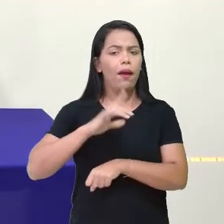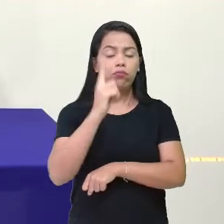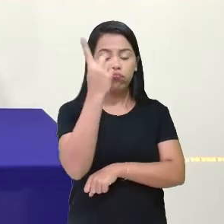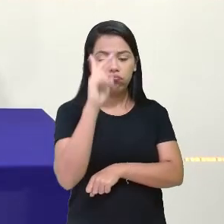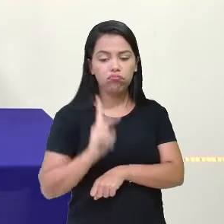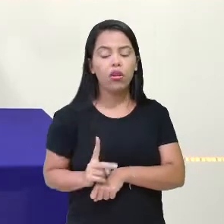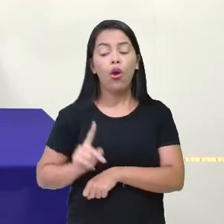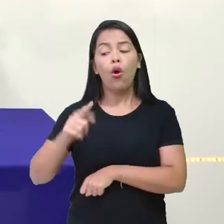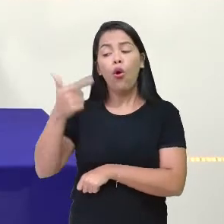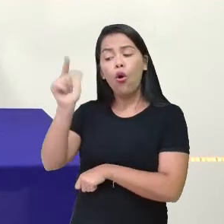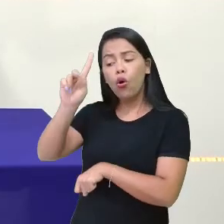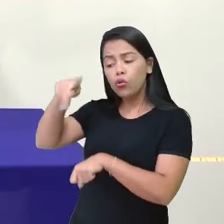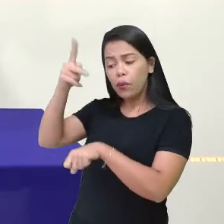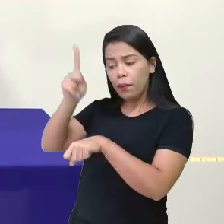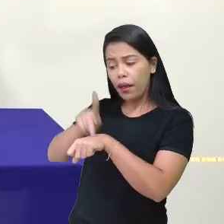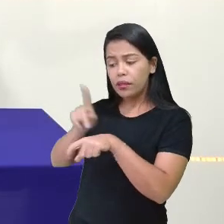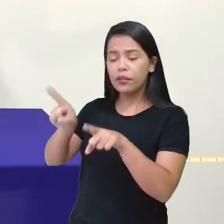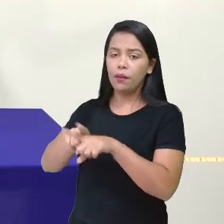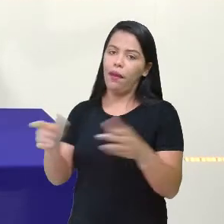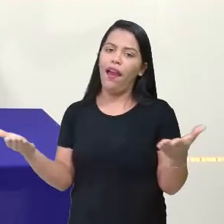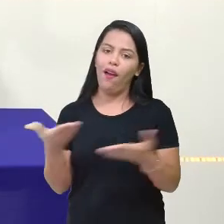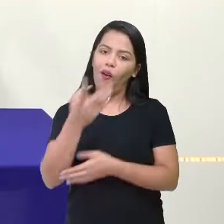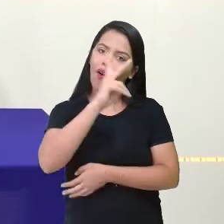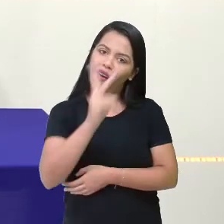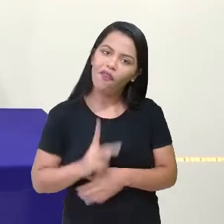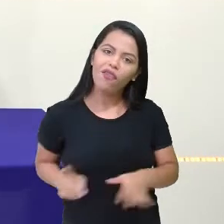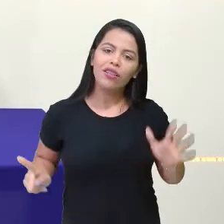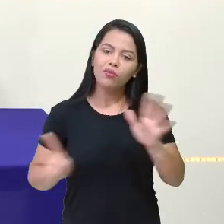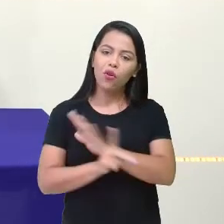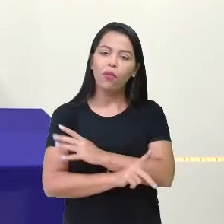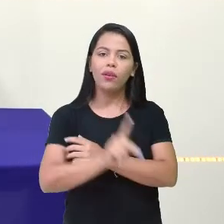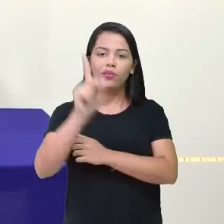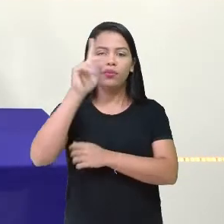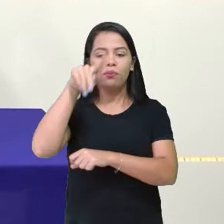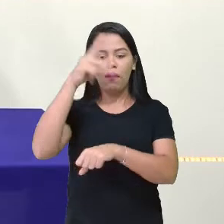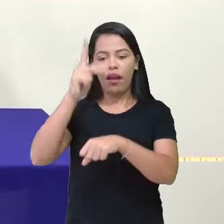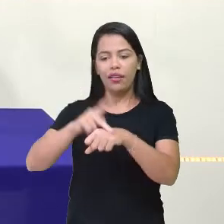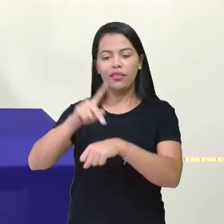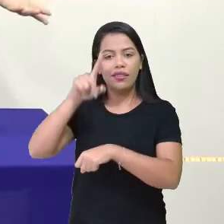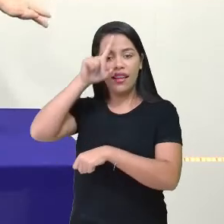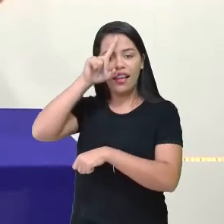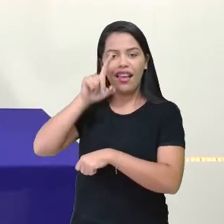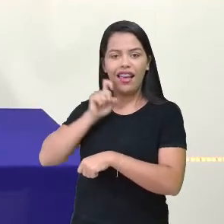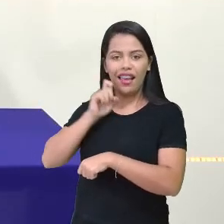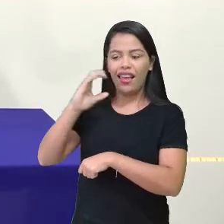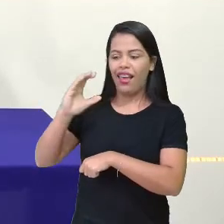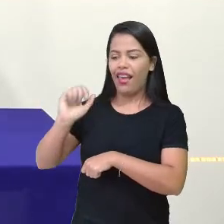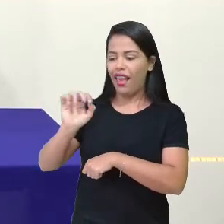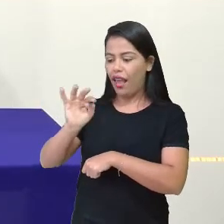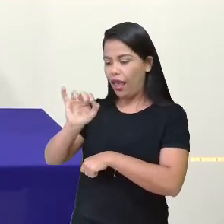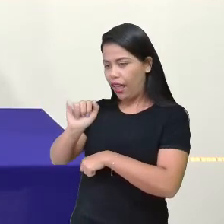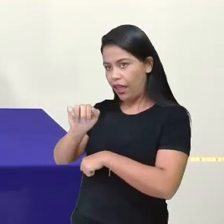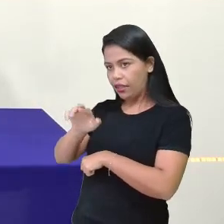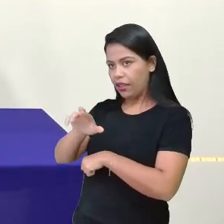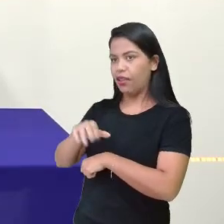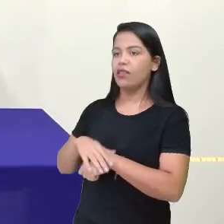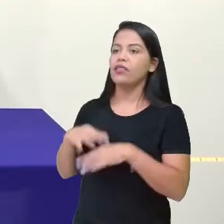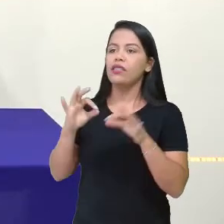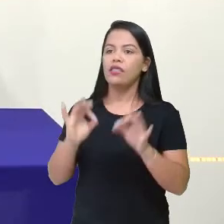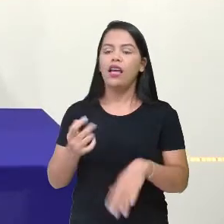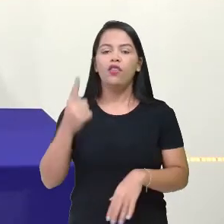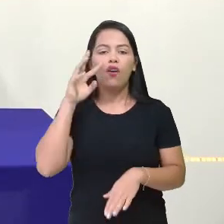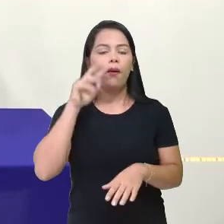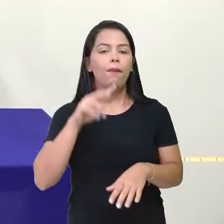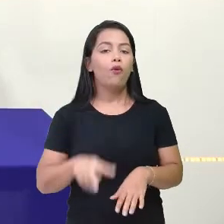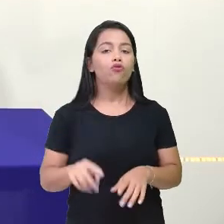países também foram. Agora é a vez do Catar mostrar quem é e o que faz lá. Um pouco da cultura